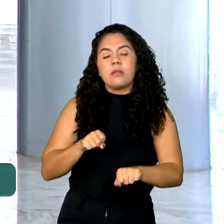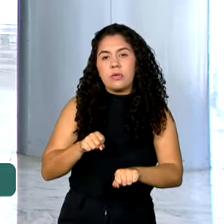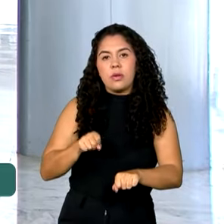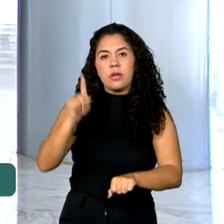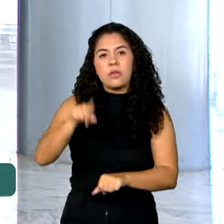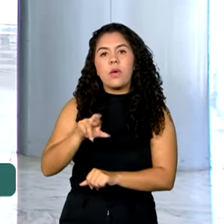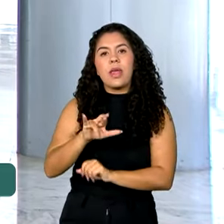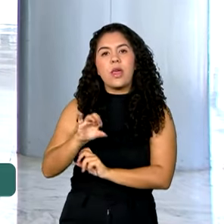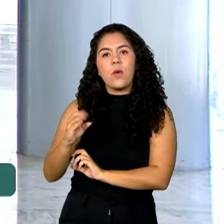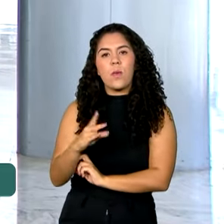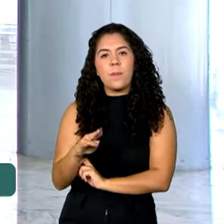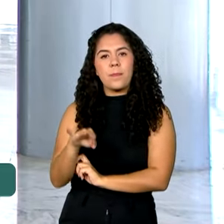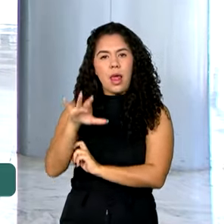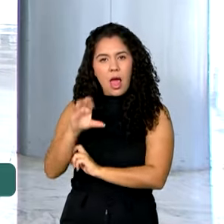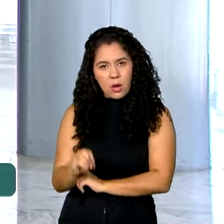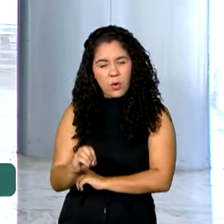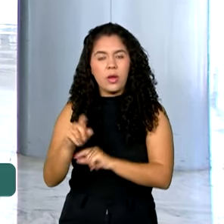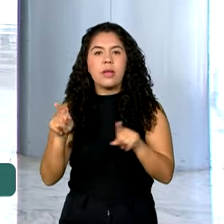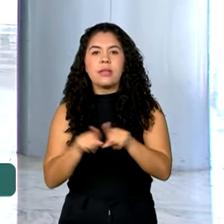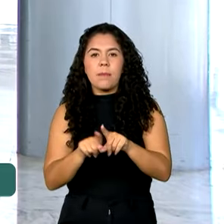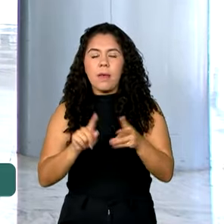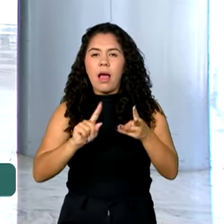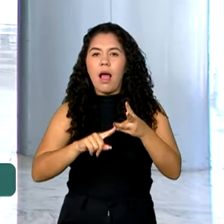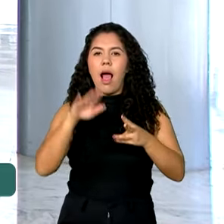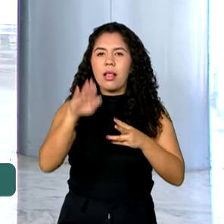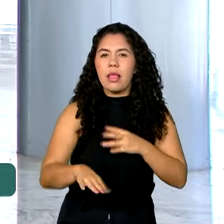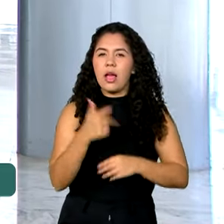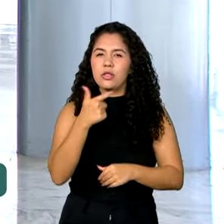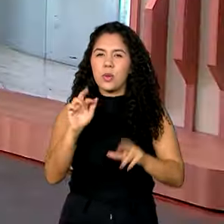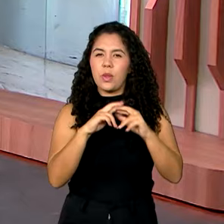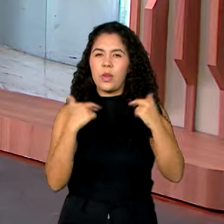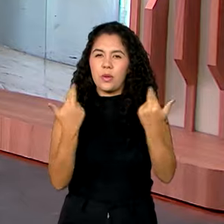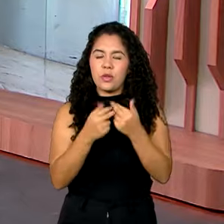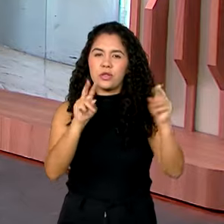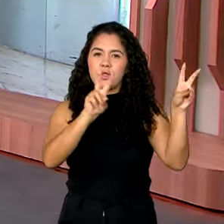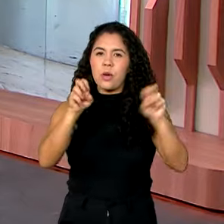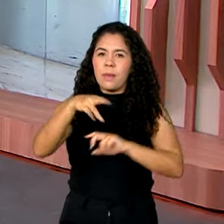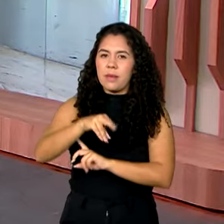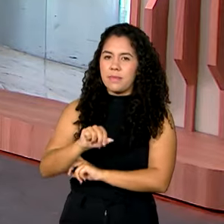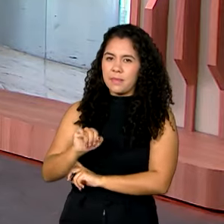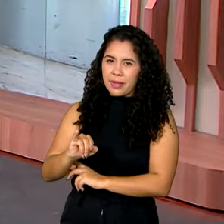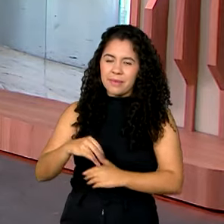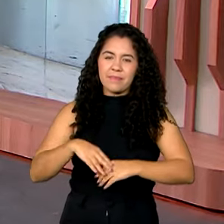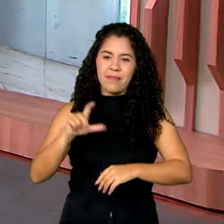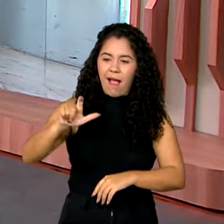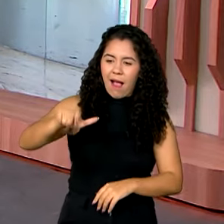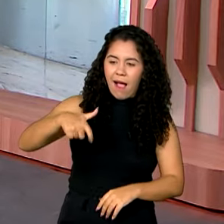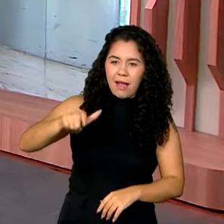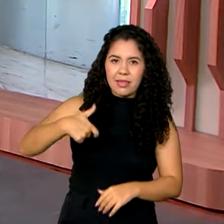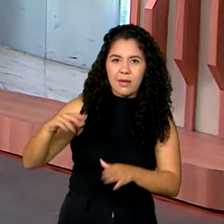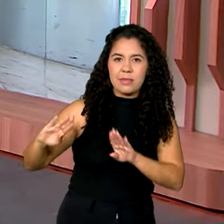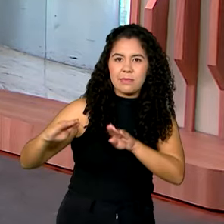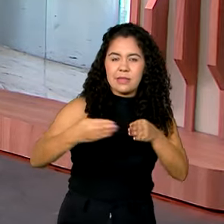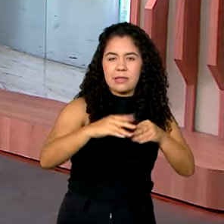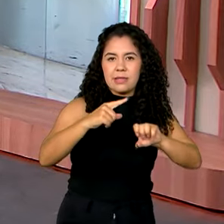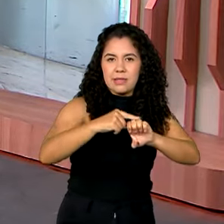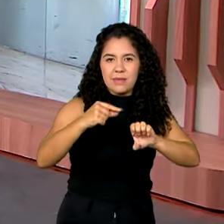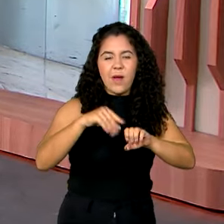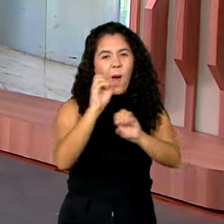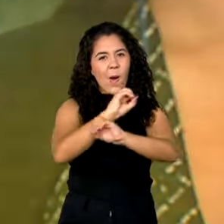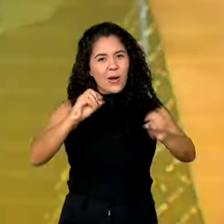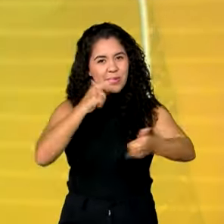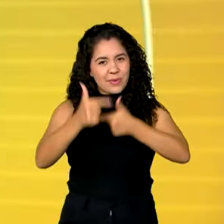do evento de lançamento do Cartão MEI. Vanessa, volto com você aí no estúdio. Ok, Jéssica, obrigada pelas informações. Bom trabalho para você.